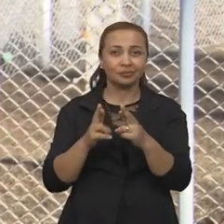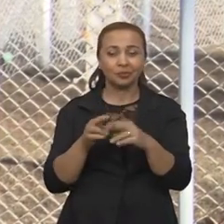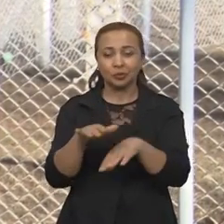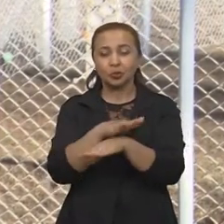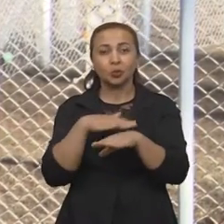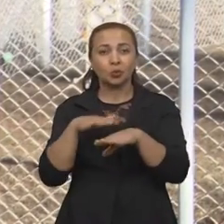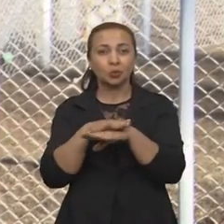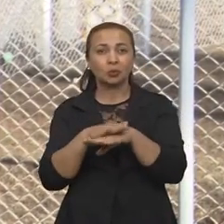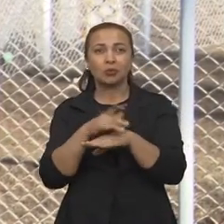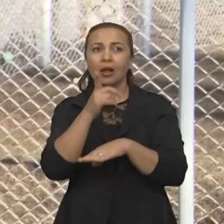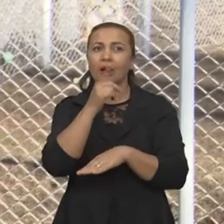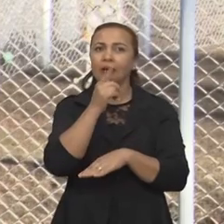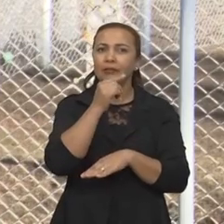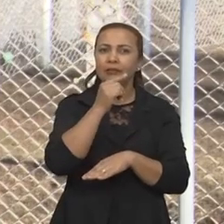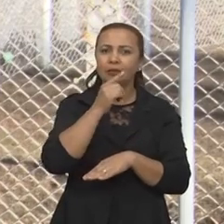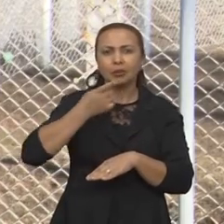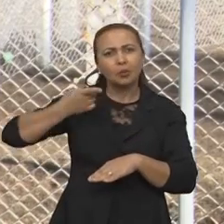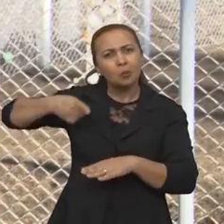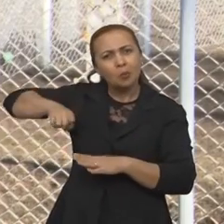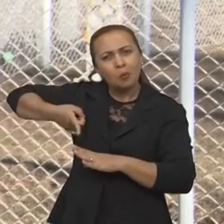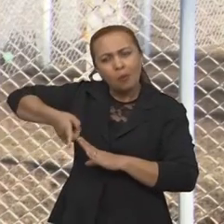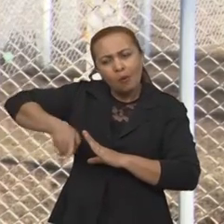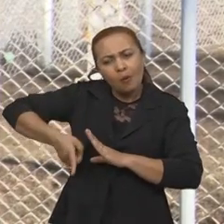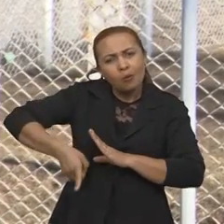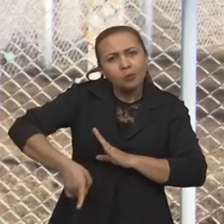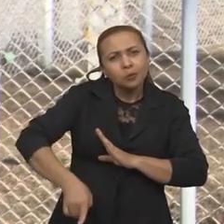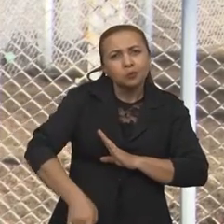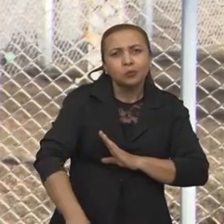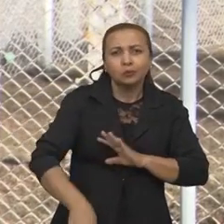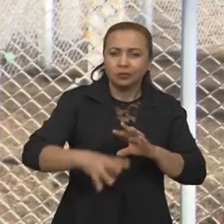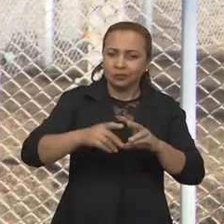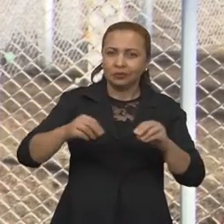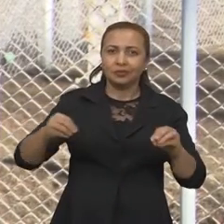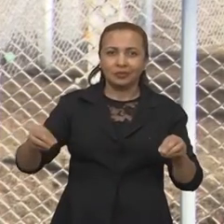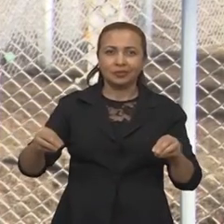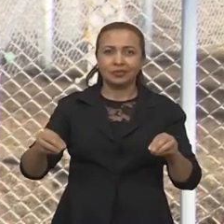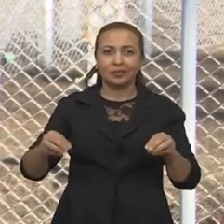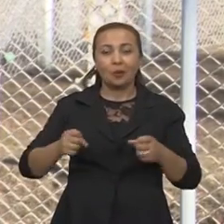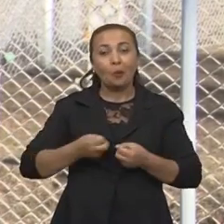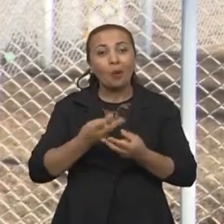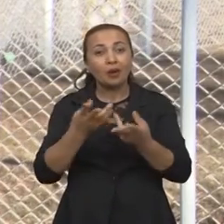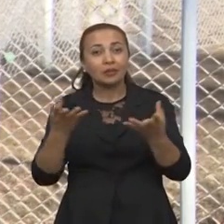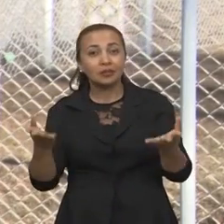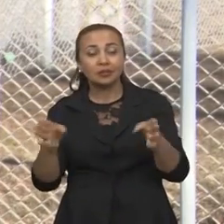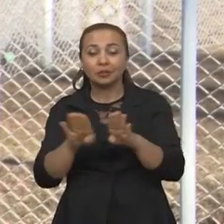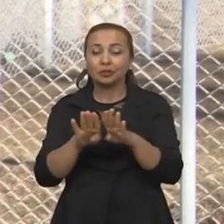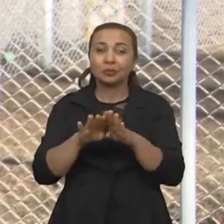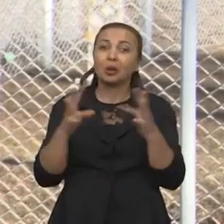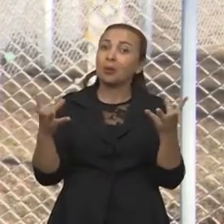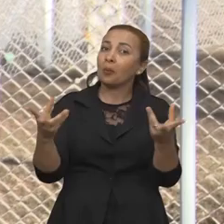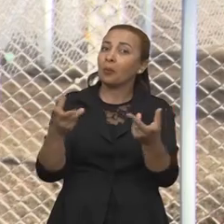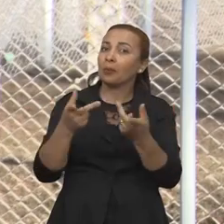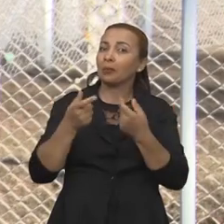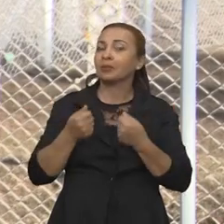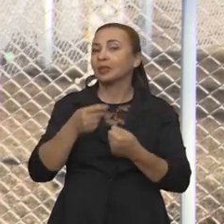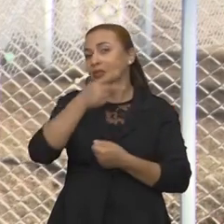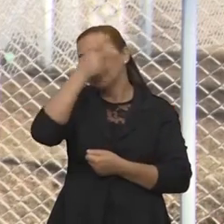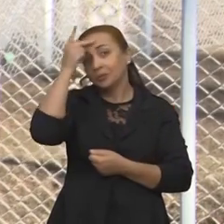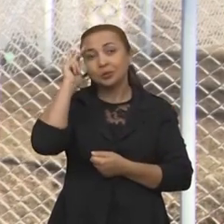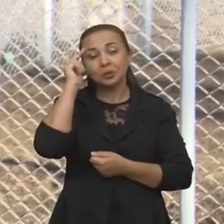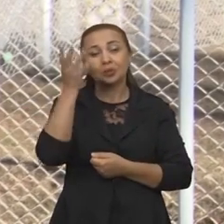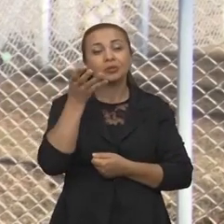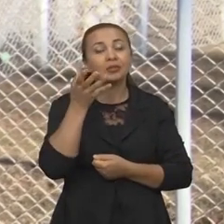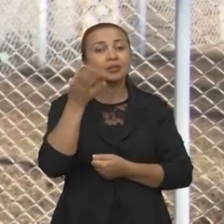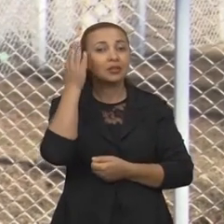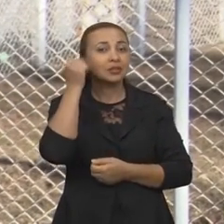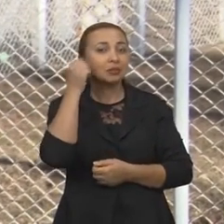água subterrânea, tanto em quantidade quanto em qualidade, de pessoas